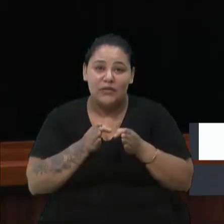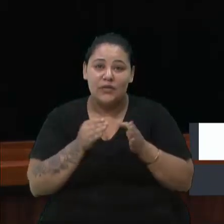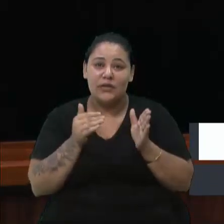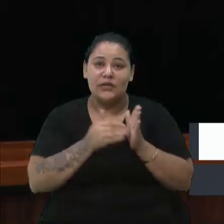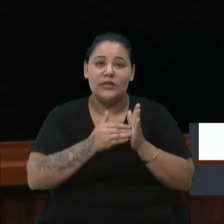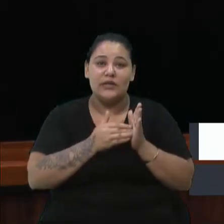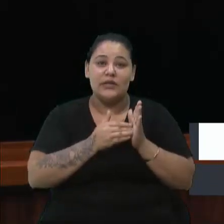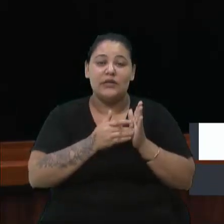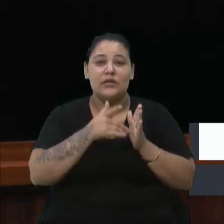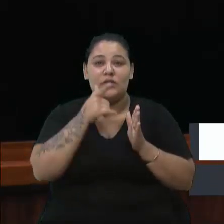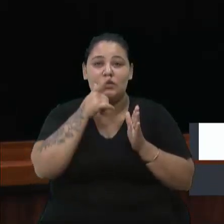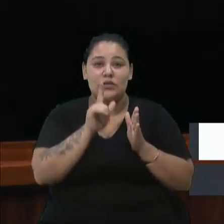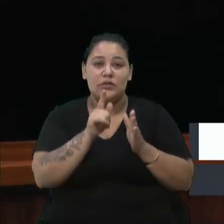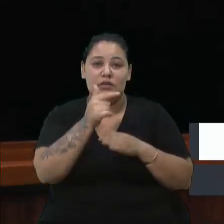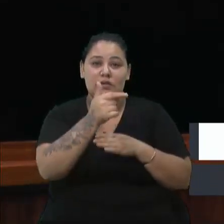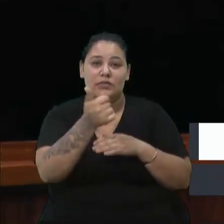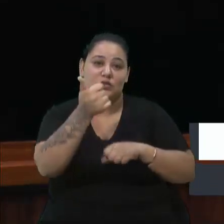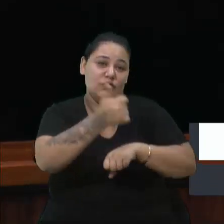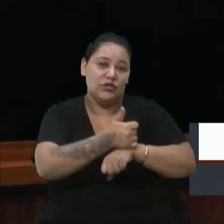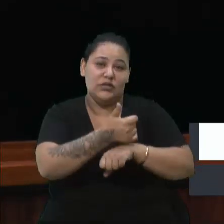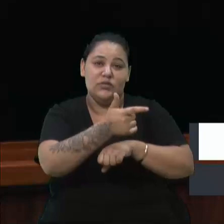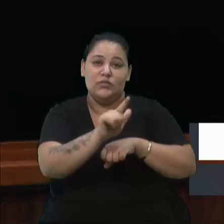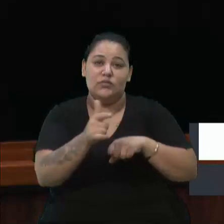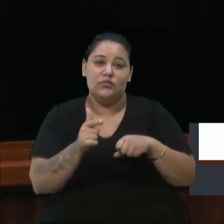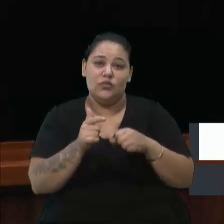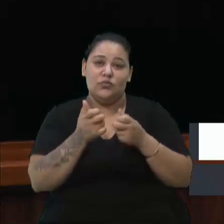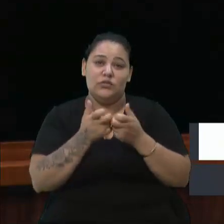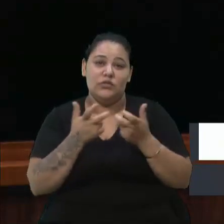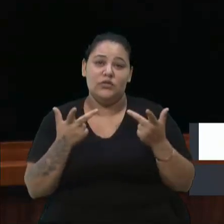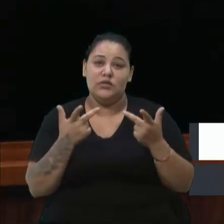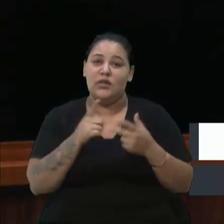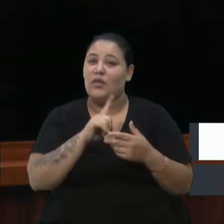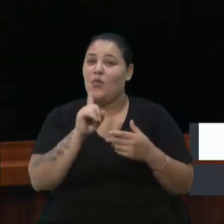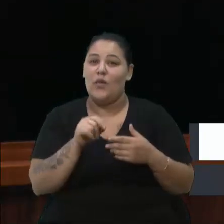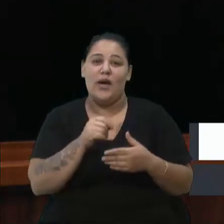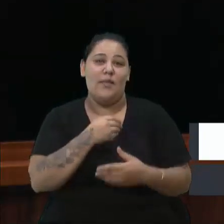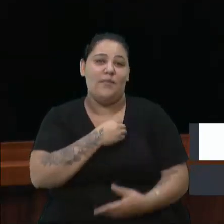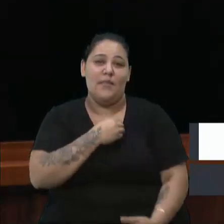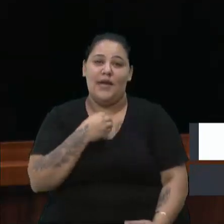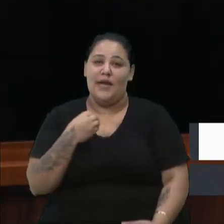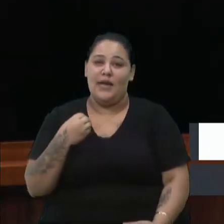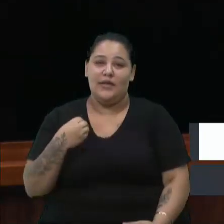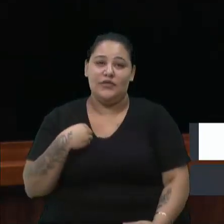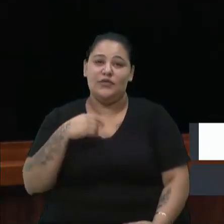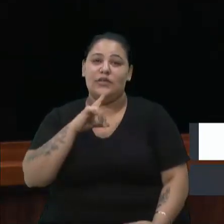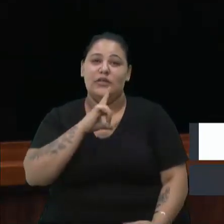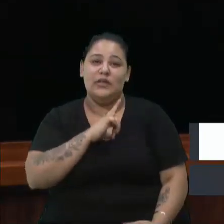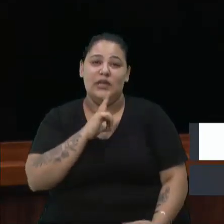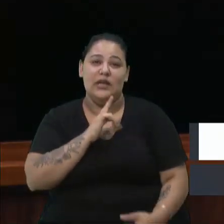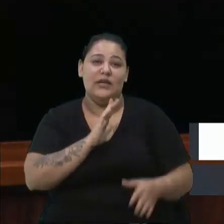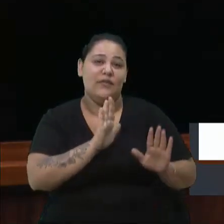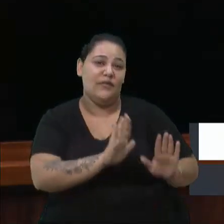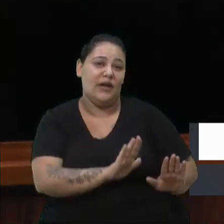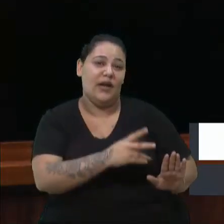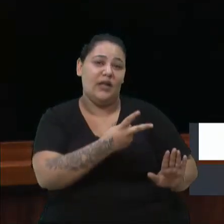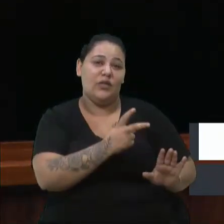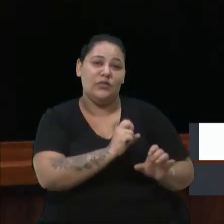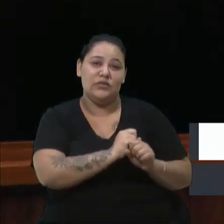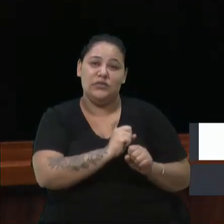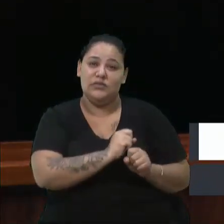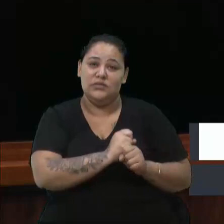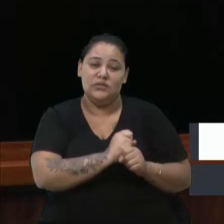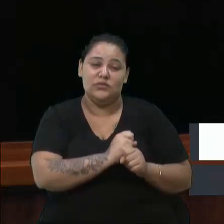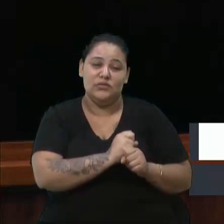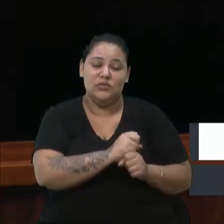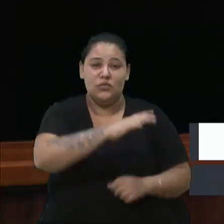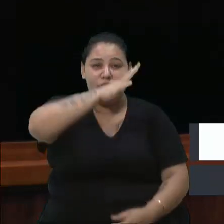até conseguir alguma outra coisa. Não são médicos que têm a intenção de ficar esses dois anos nos municípios.